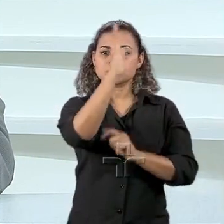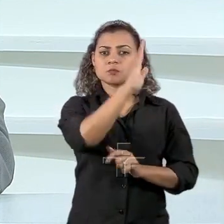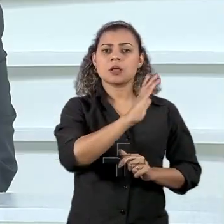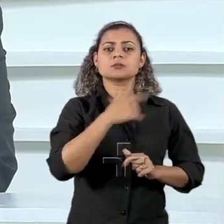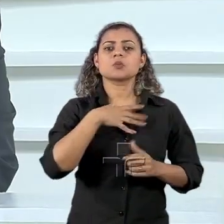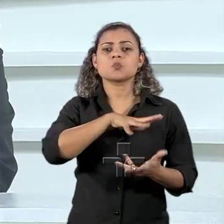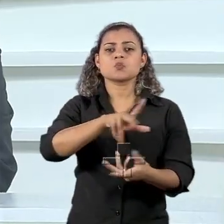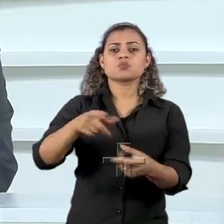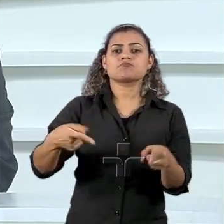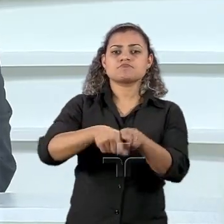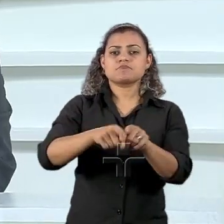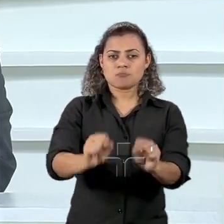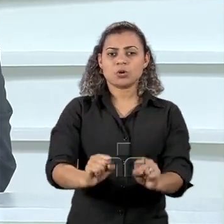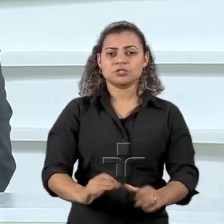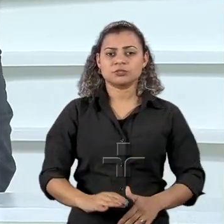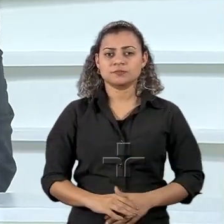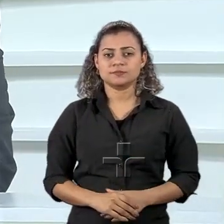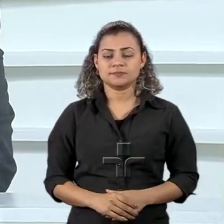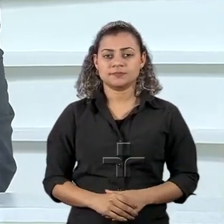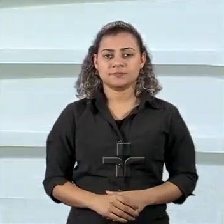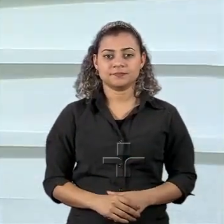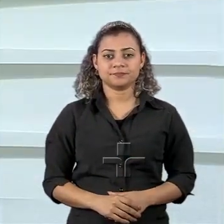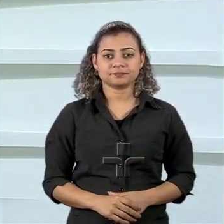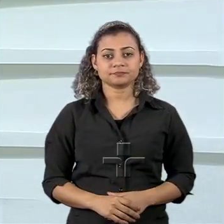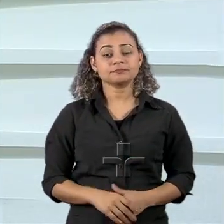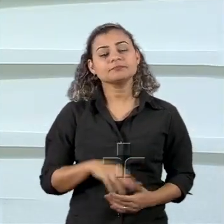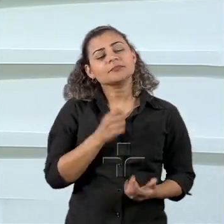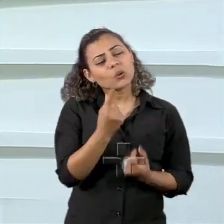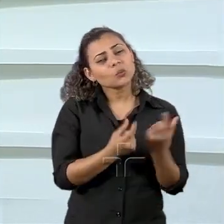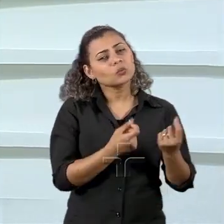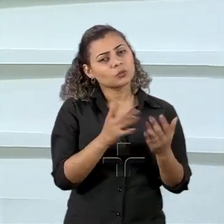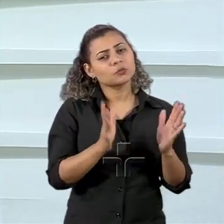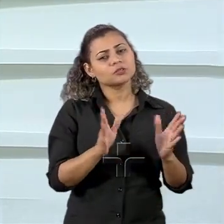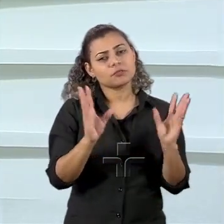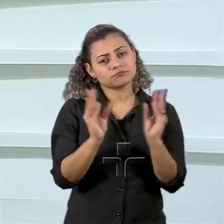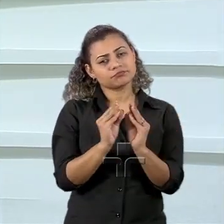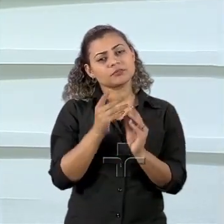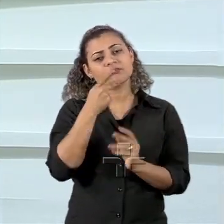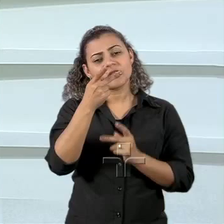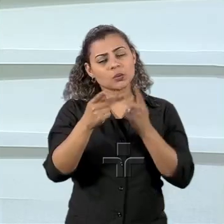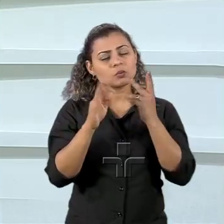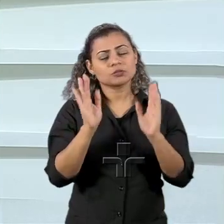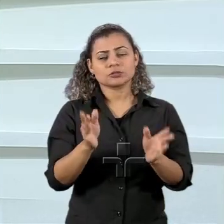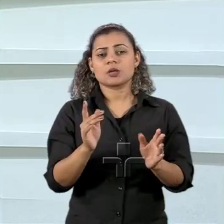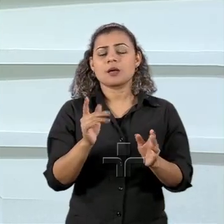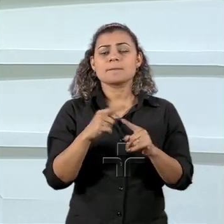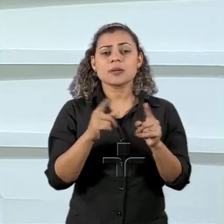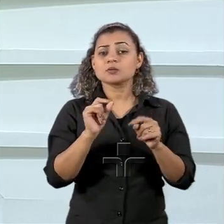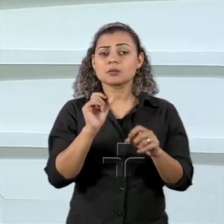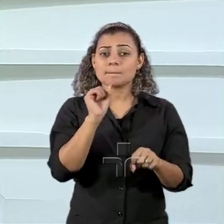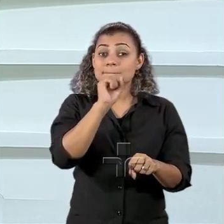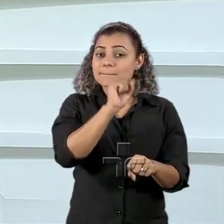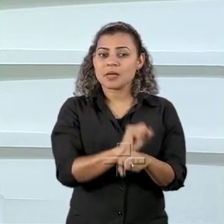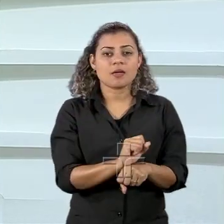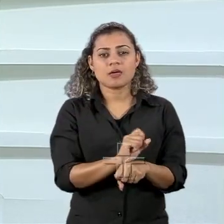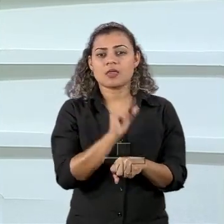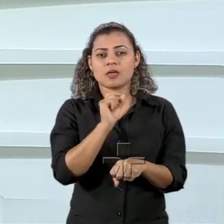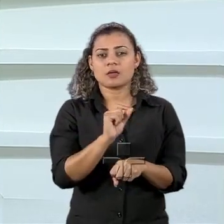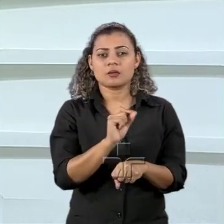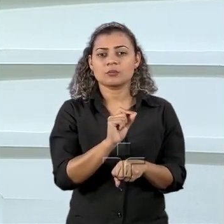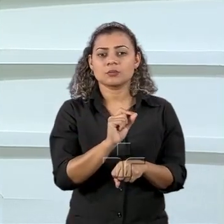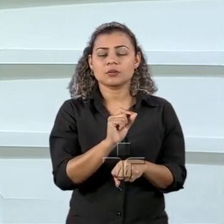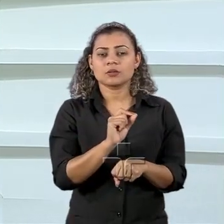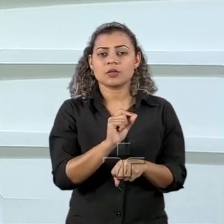Jorge bom algumas coisas que a gente já falou primeiro eu acho parar o processo de descentralização